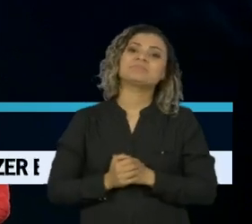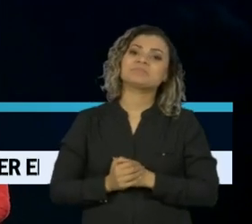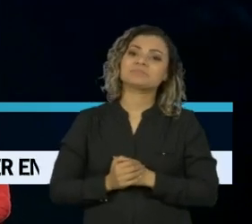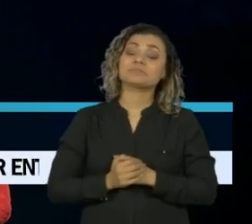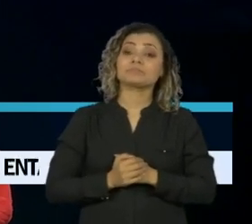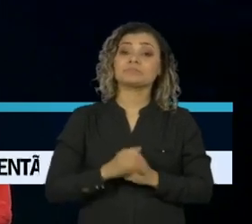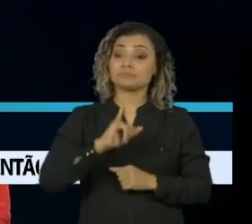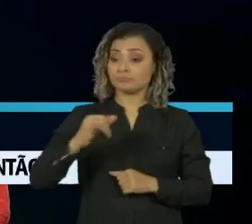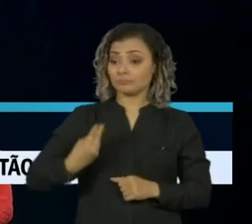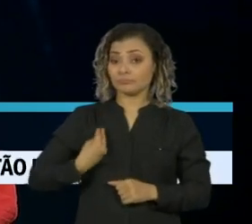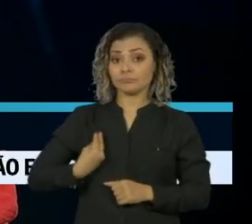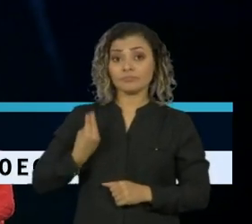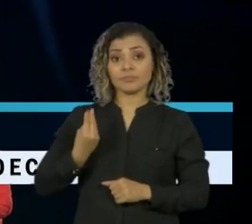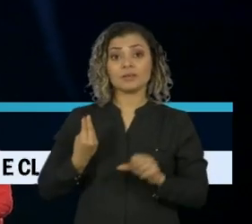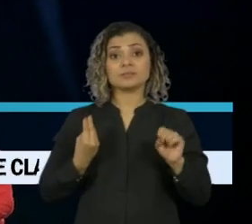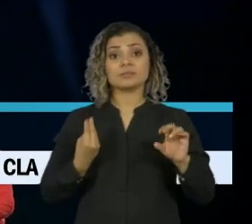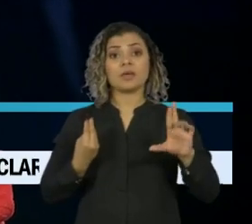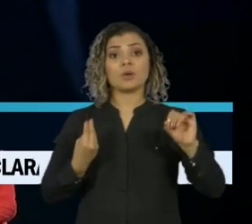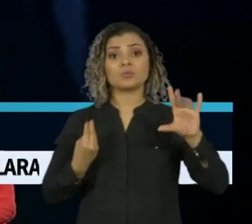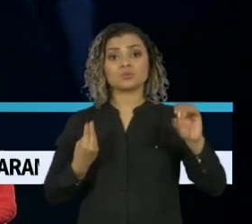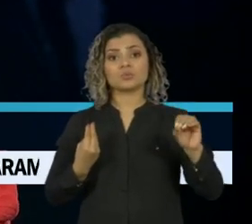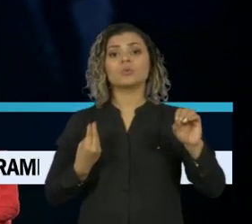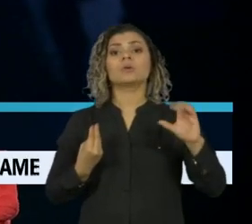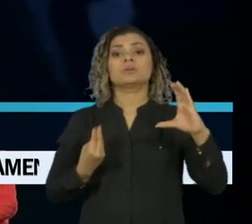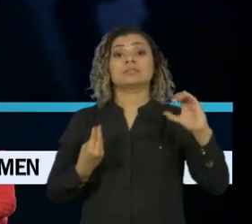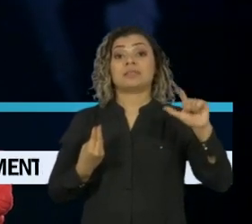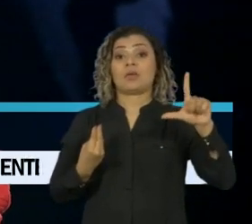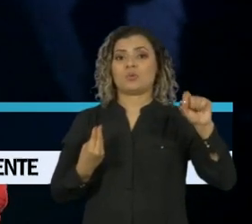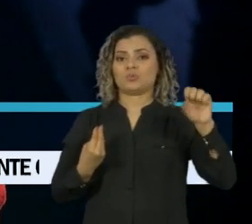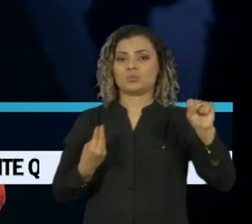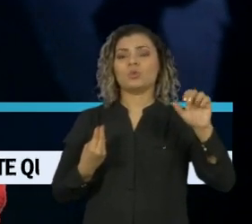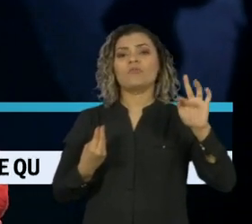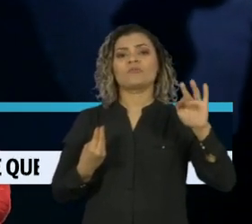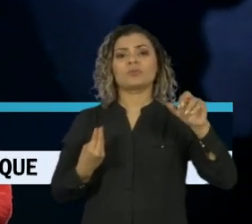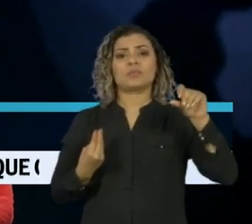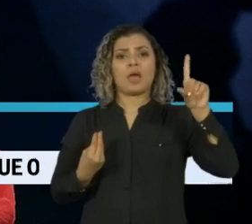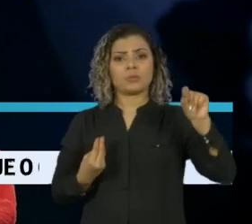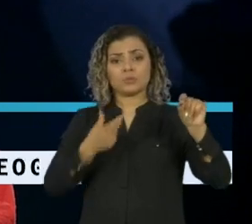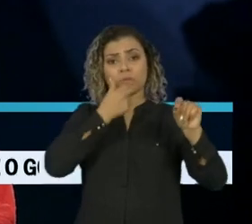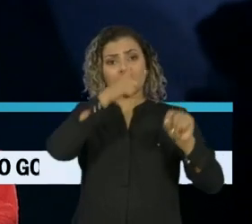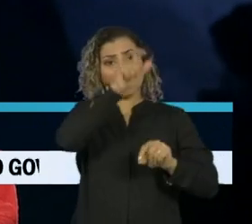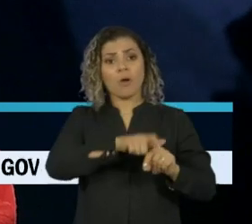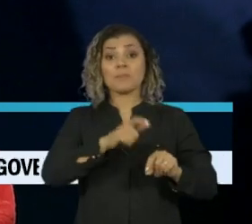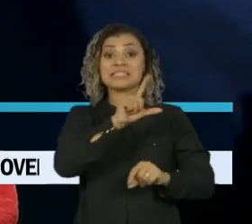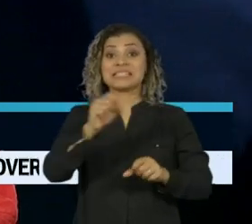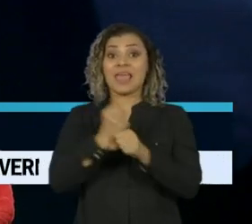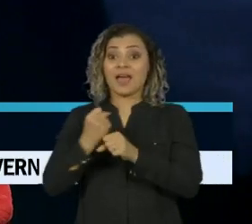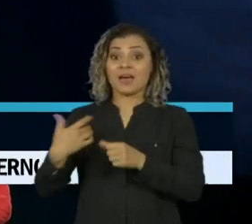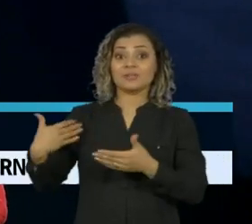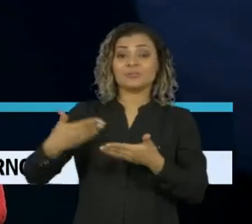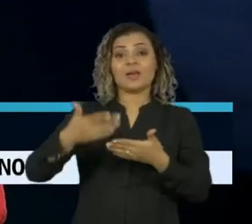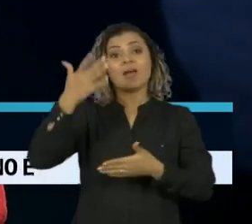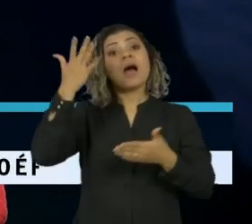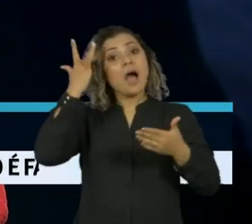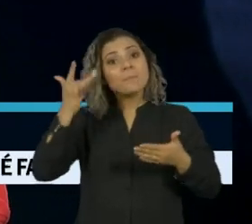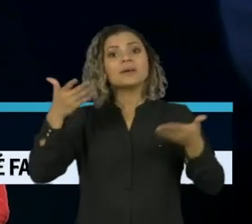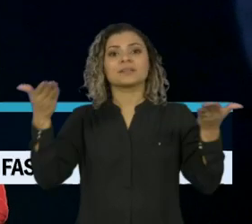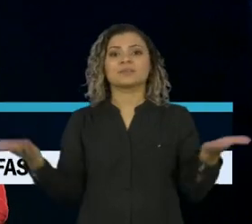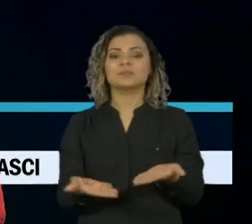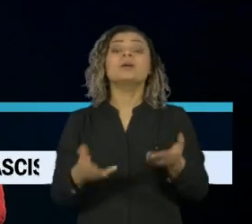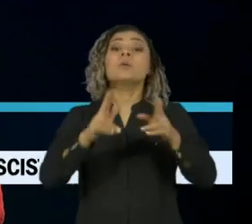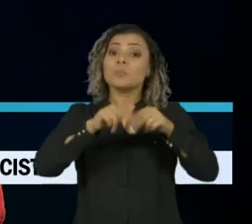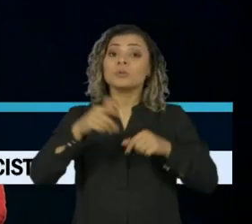Sevesse vivo, Celso Furtado completaria amanhã 100 anos. Ele foi um dos mais importantes economistas do país. Como professor